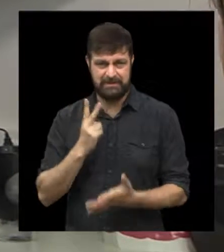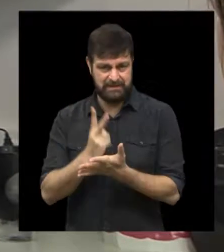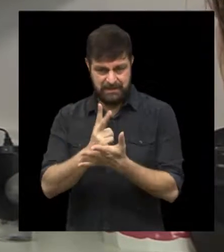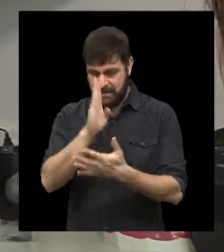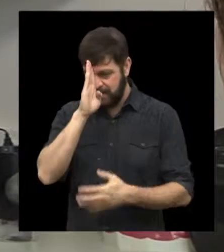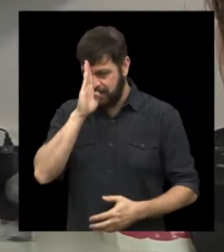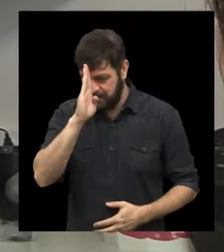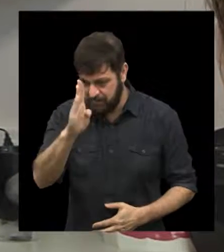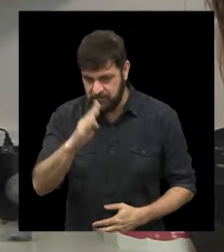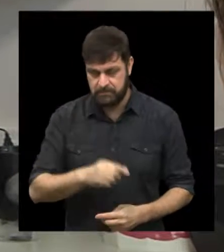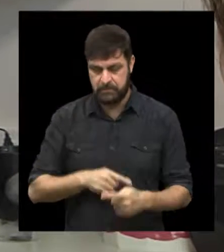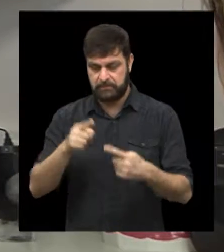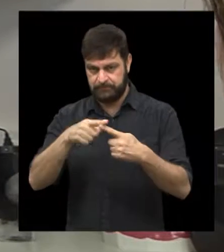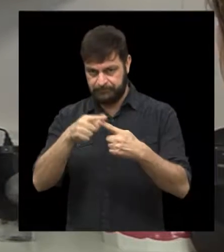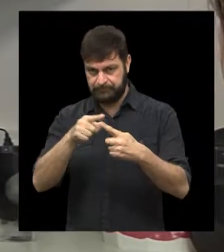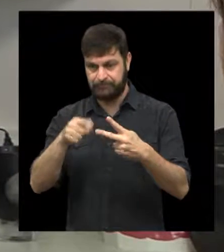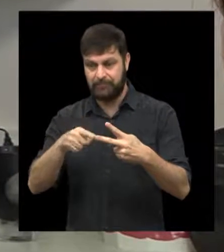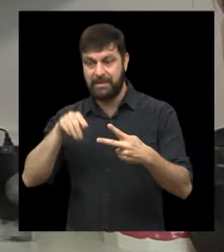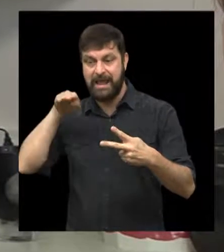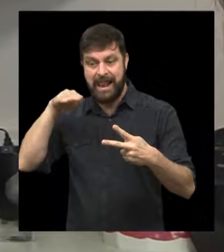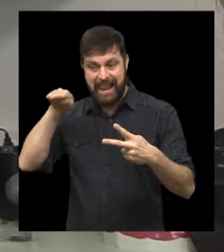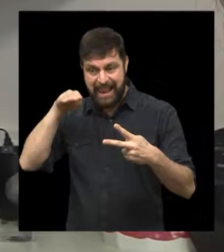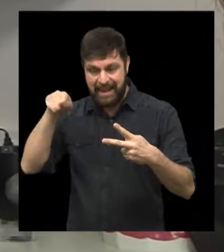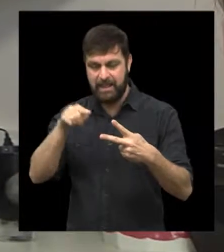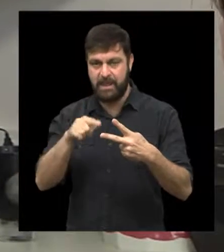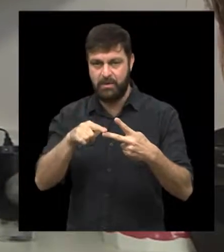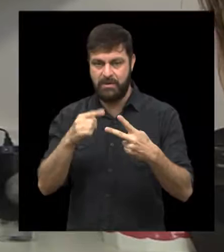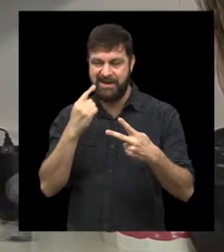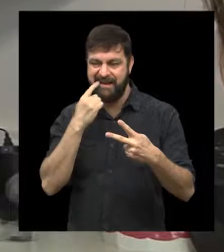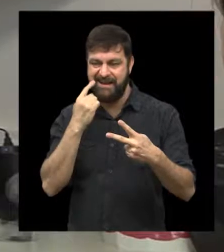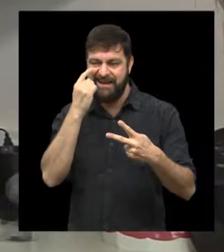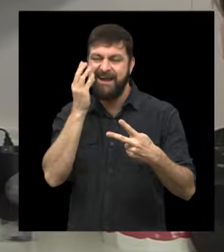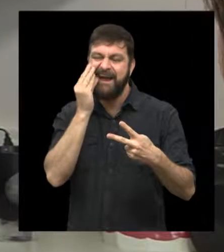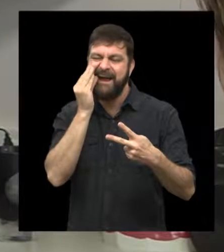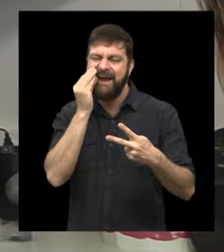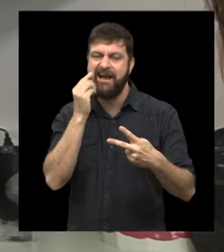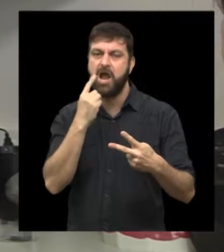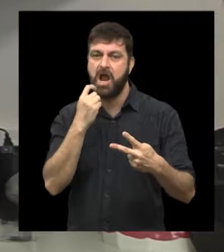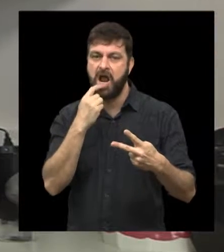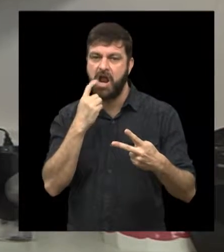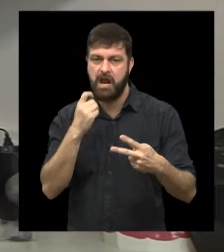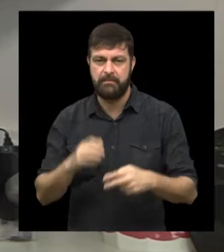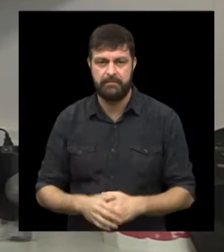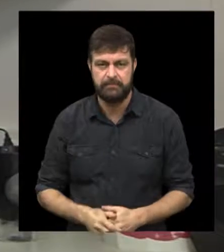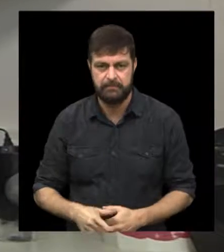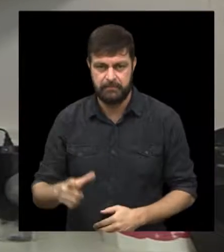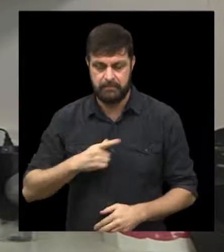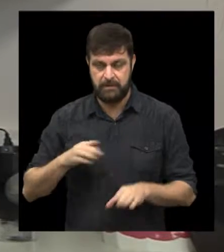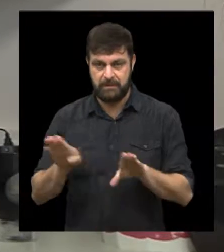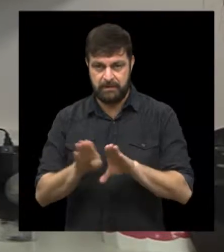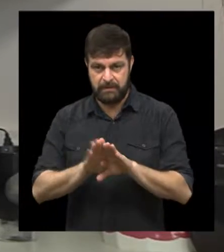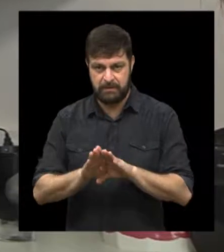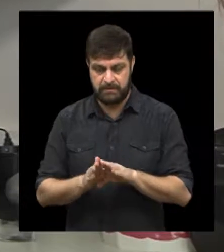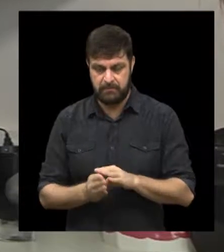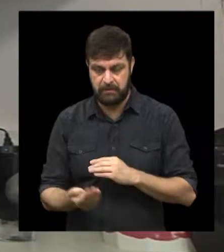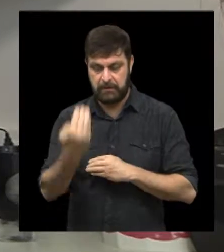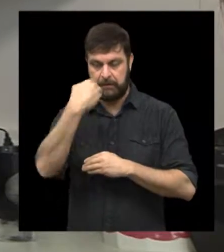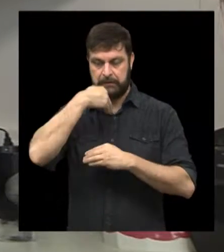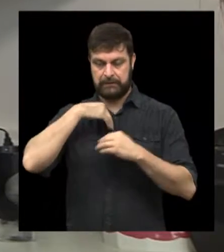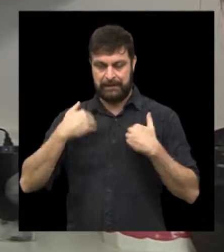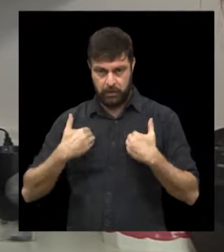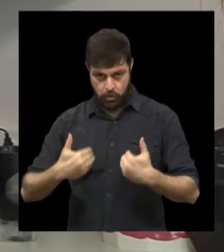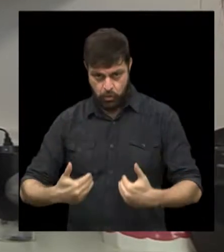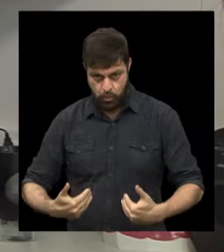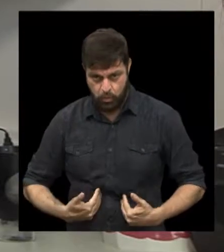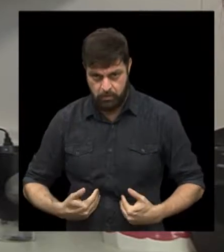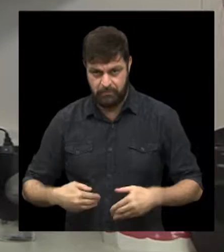Na boca, as principais causas são essas duas, sem dúvida alguma. Saburra lingual e as doenças da gengiva. Nós temos uma causa extra-bucal, embora